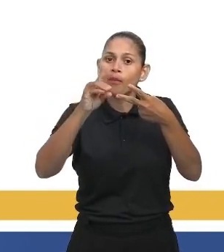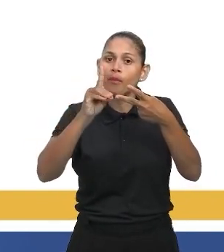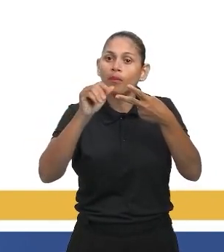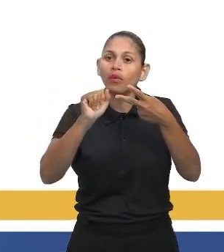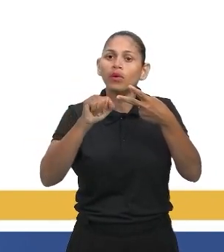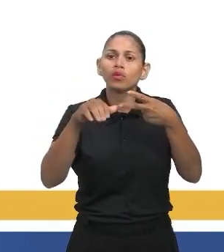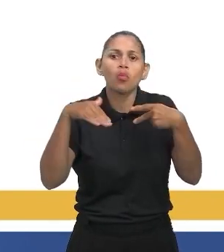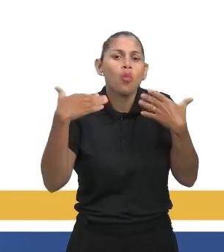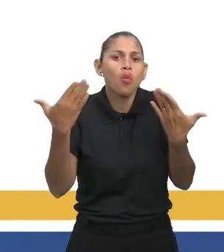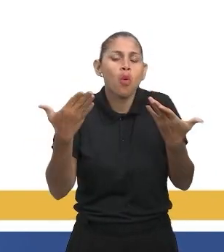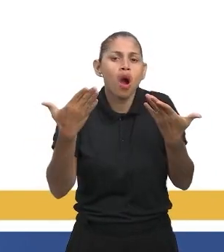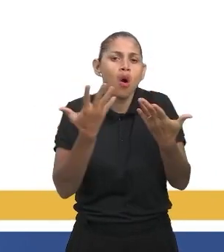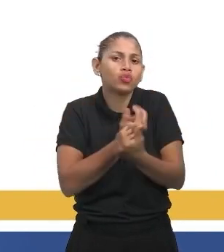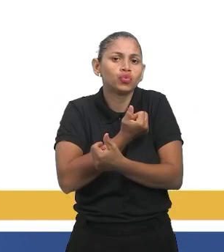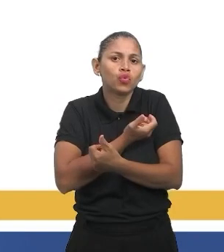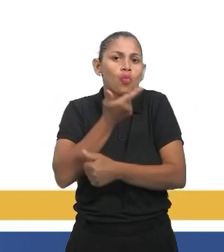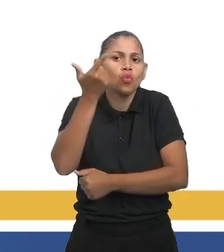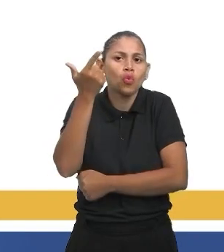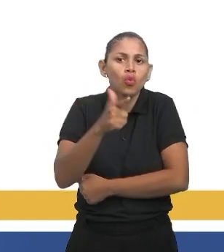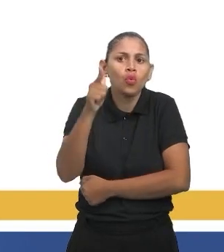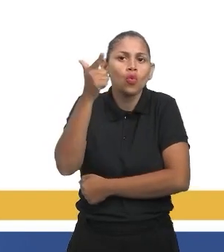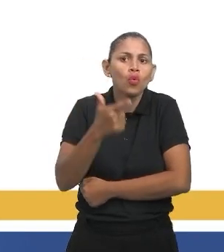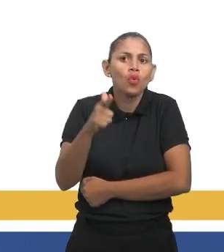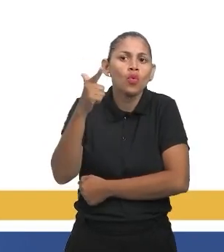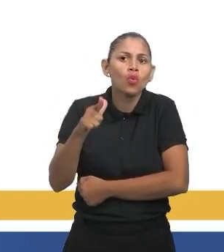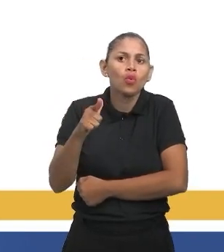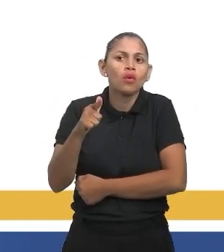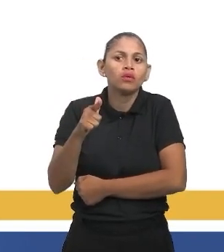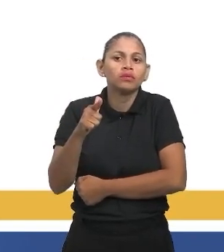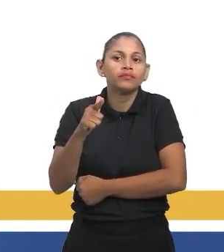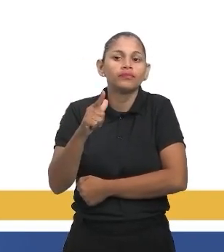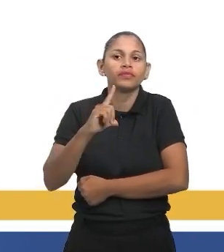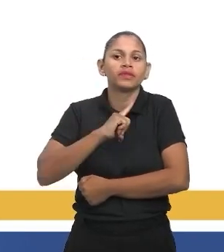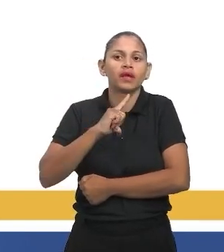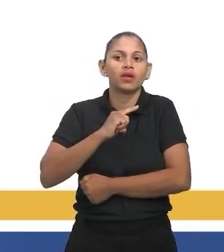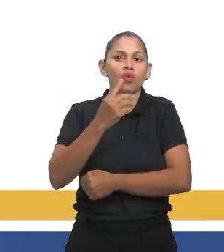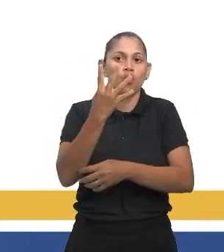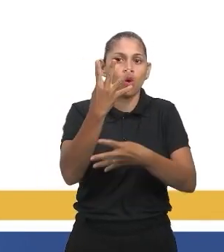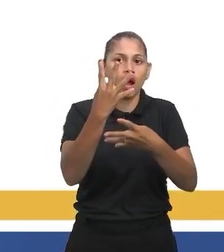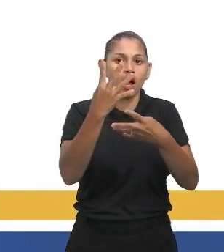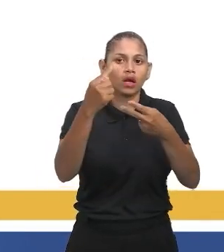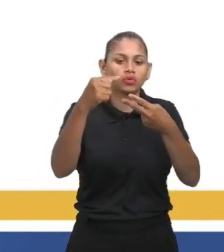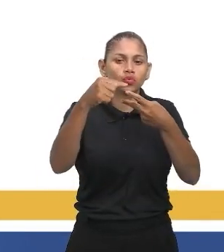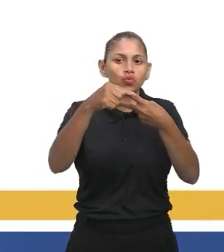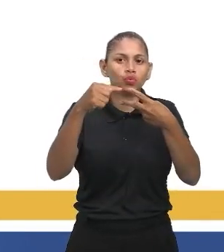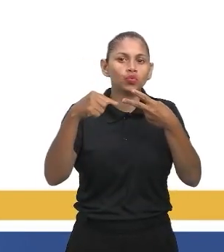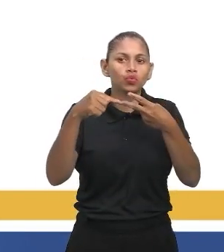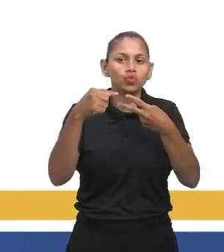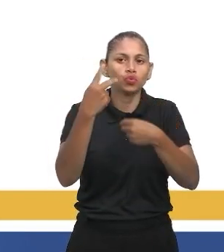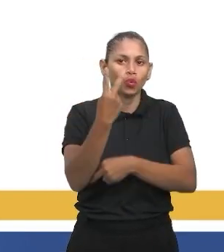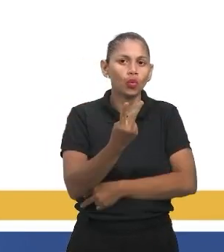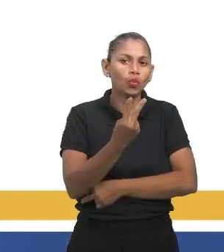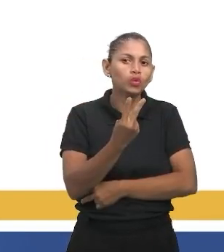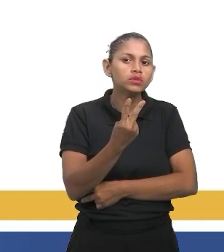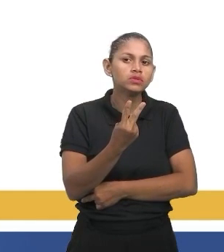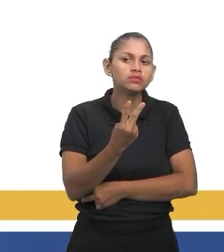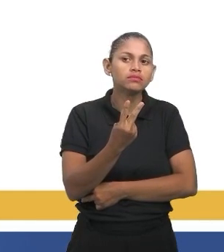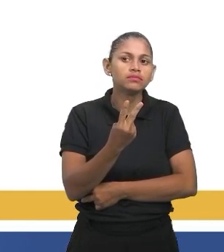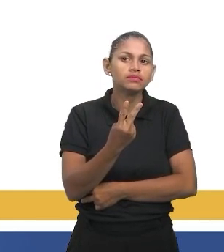tabela? Ó, eu tenho aqui o 4, que se repete duas vezes. E eu tenho também o